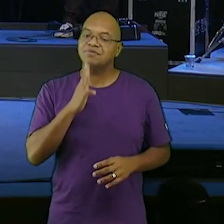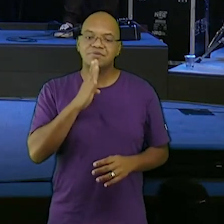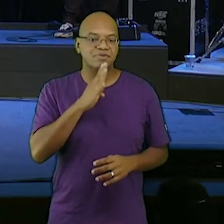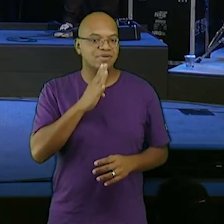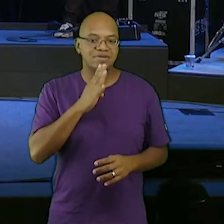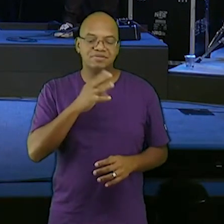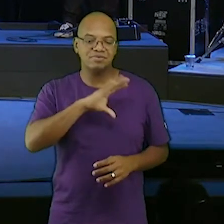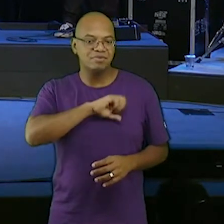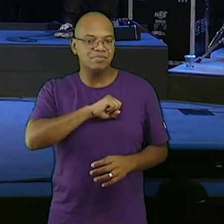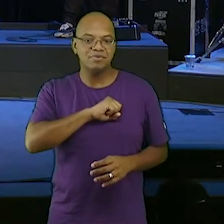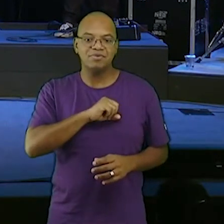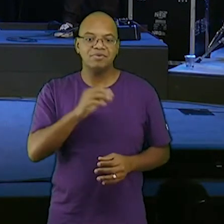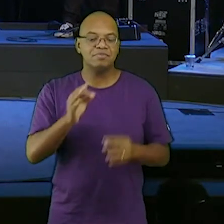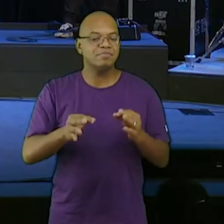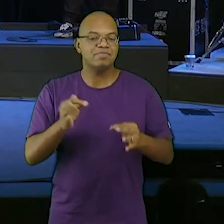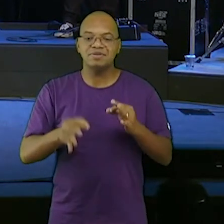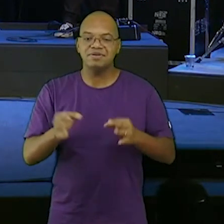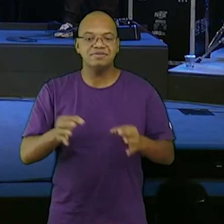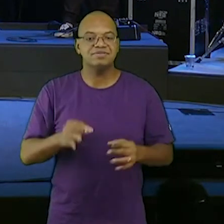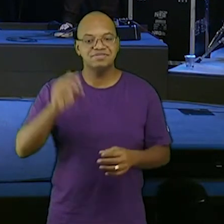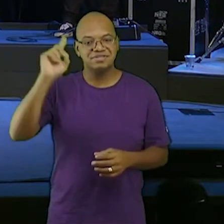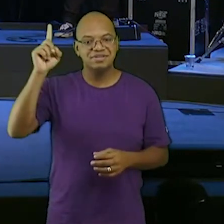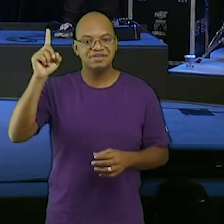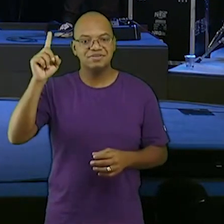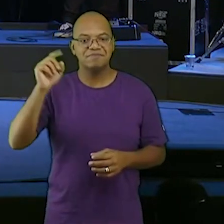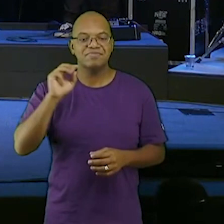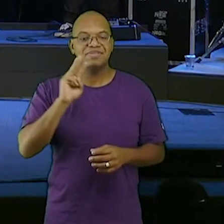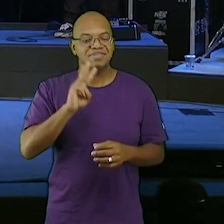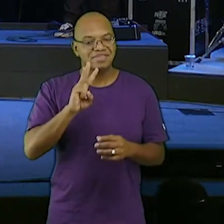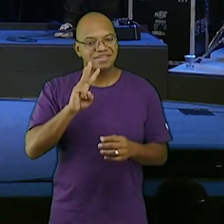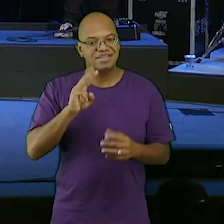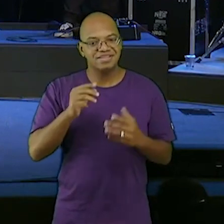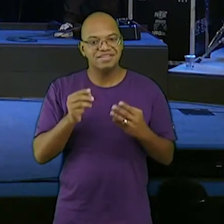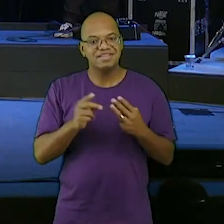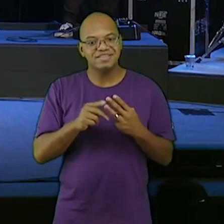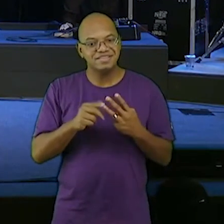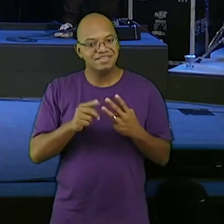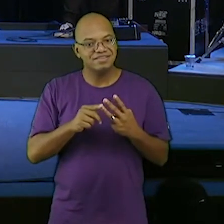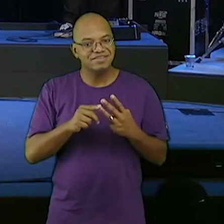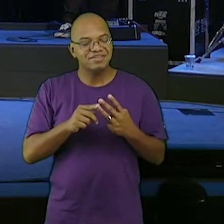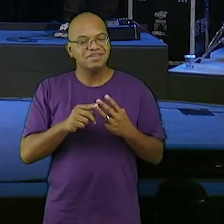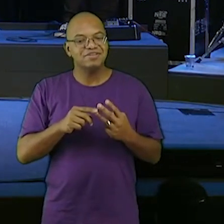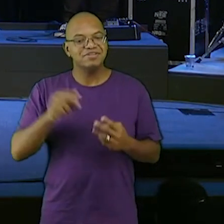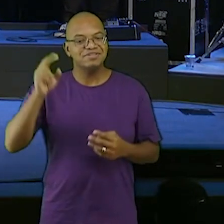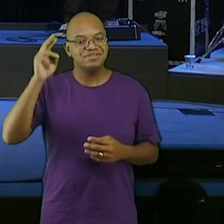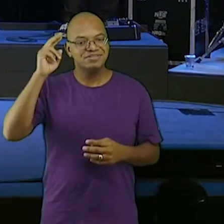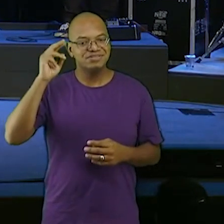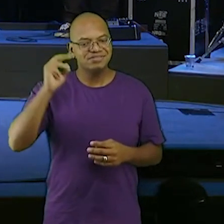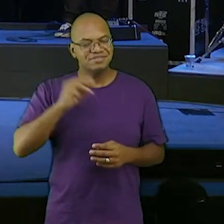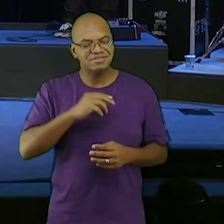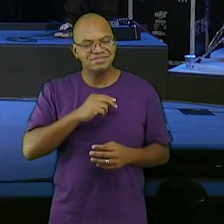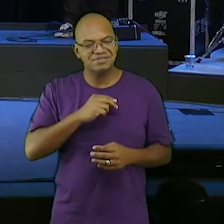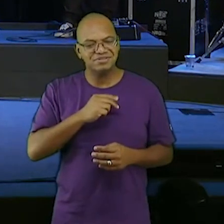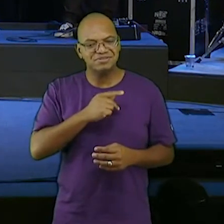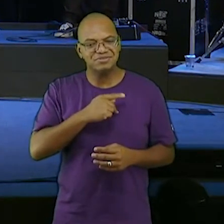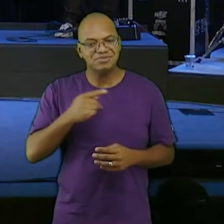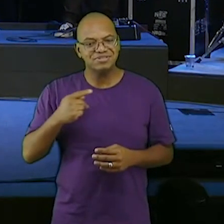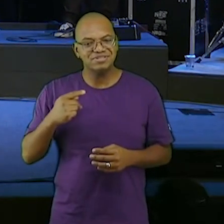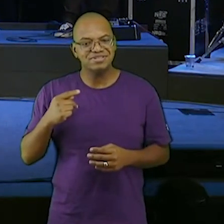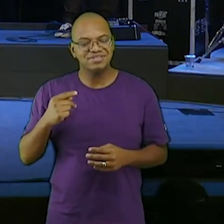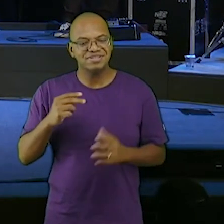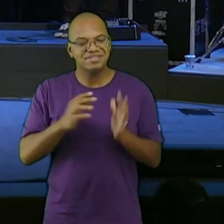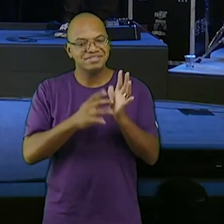terceira lei espiritual Jesus é a solução para que a separação não aconteça entre você e Deus